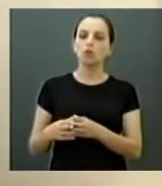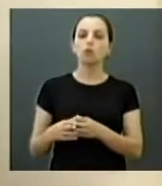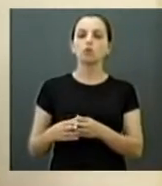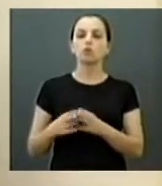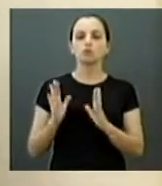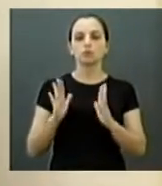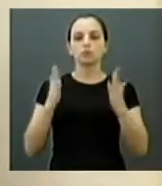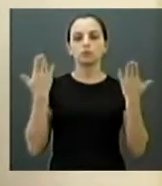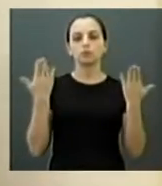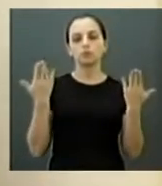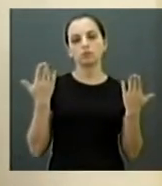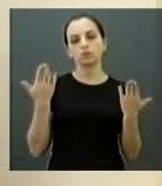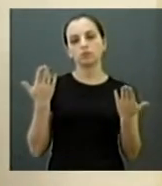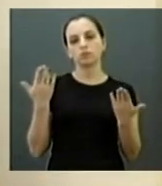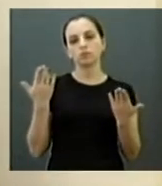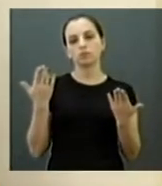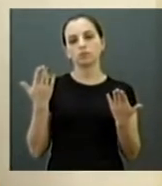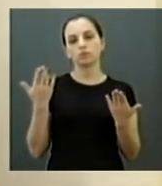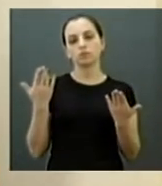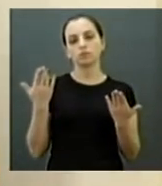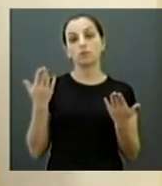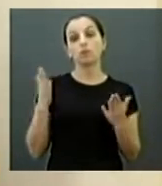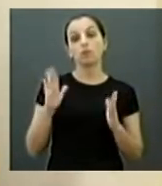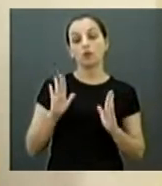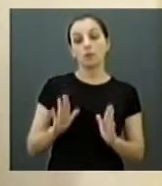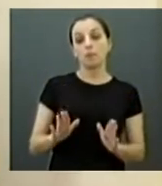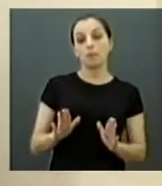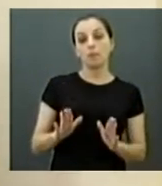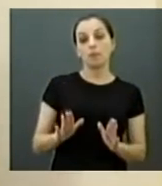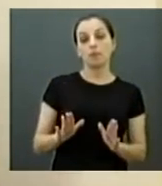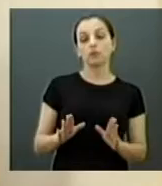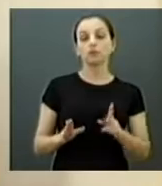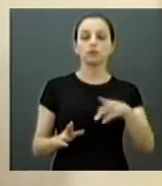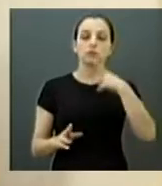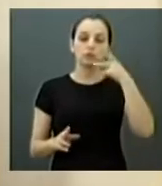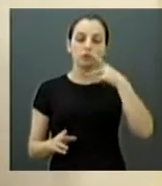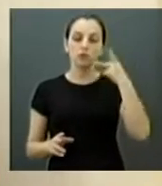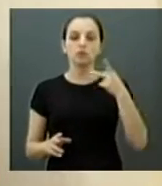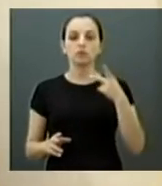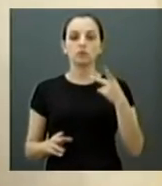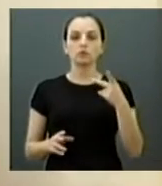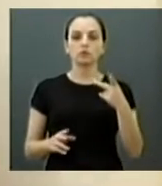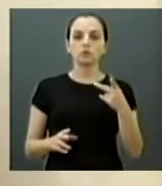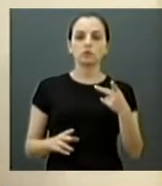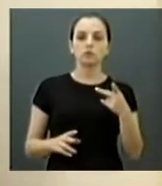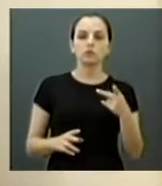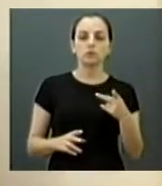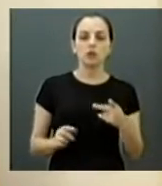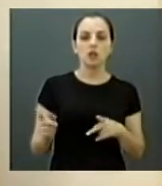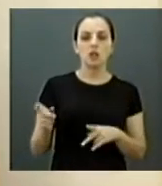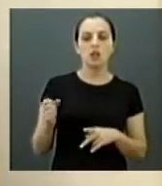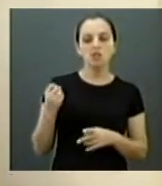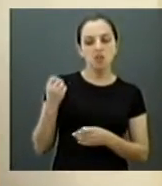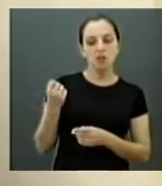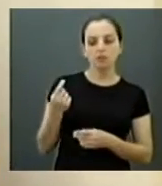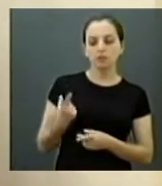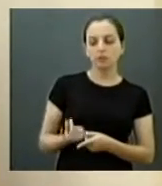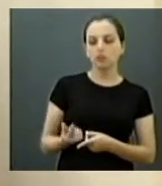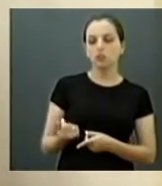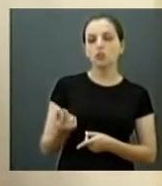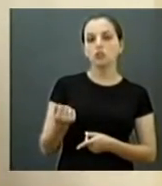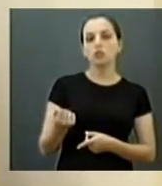um minuto. É uma pena que eu não peguei o material, mas que é um material que diz, não desmola uma campanha para poder